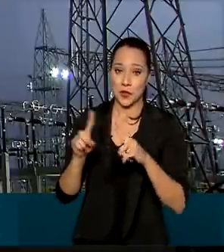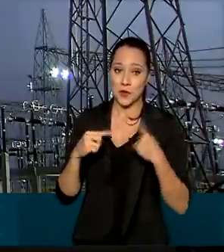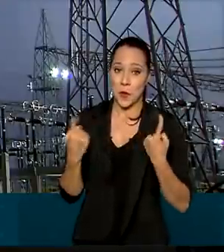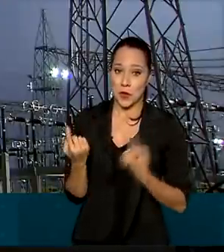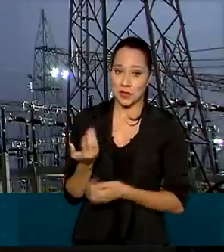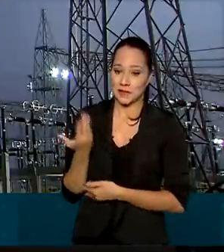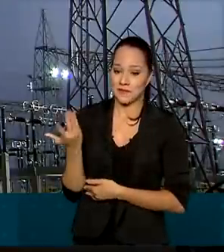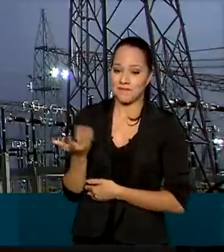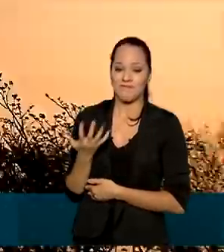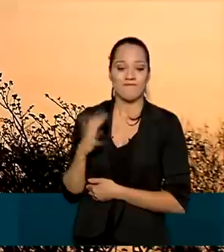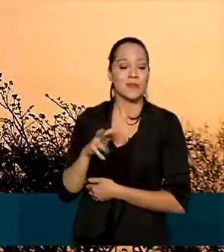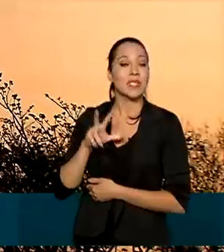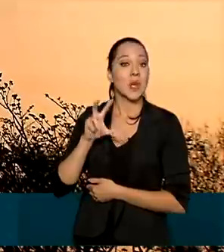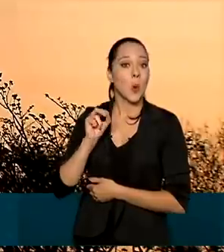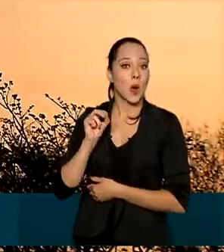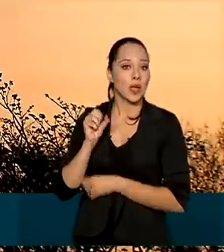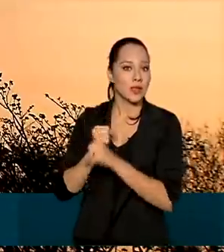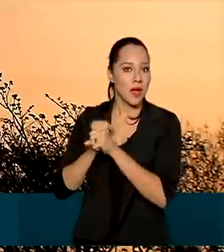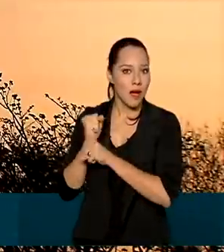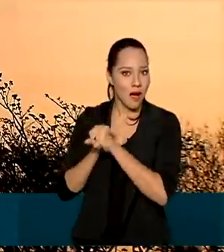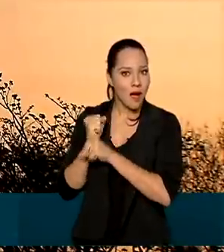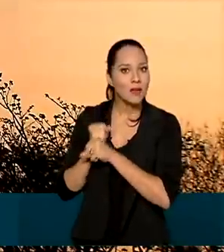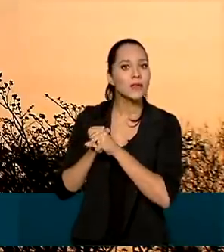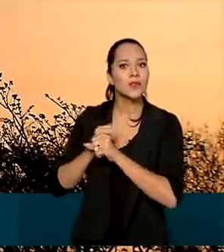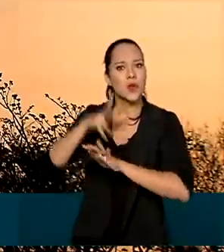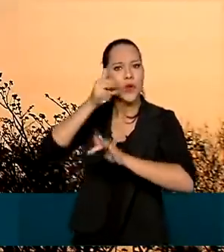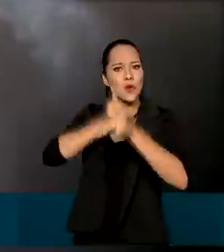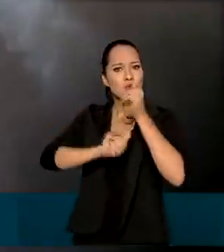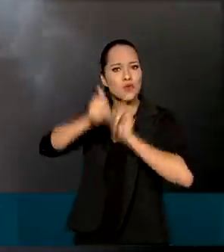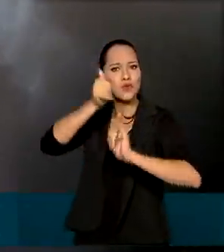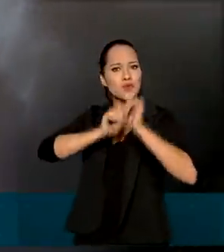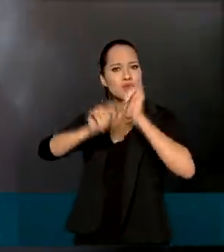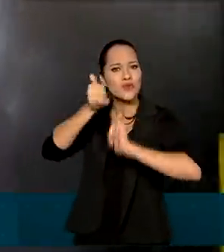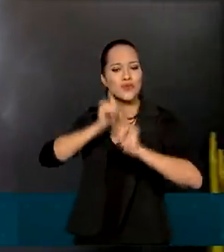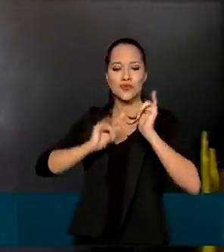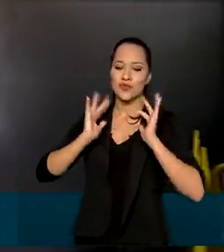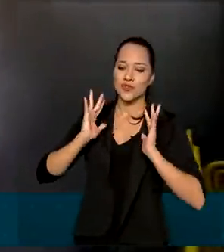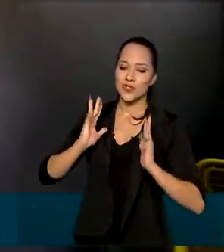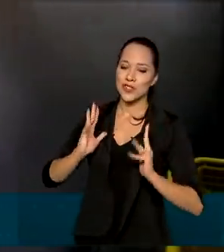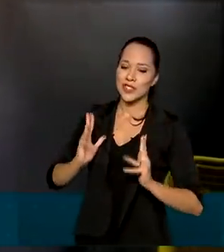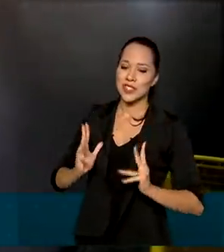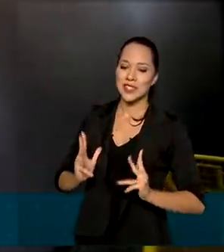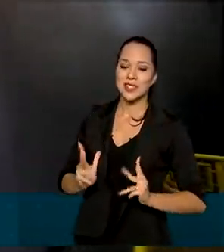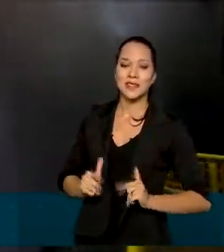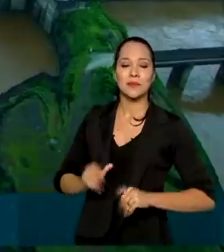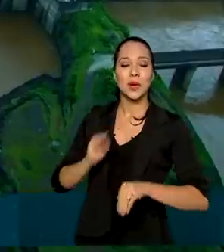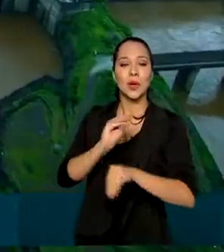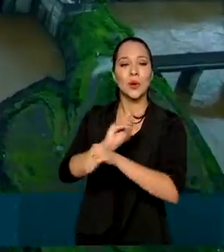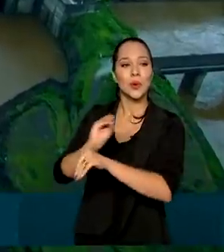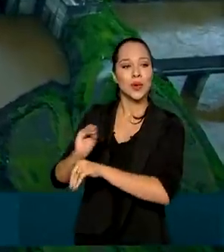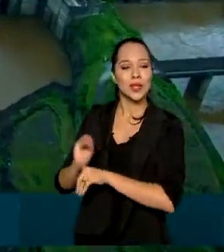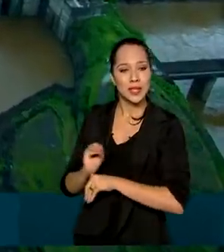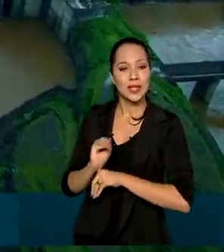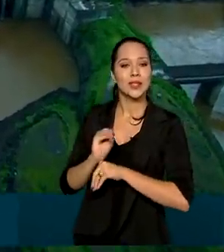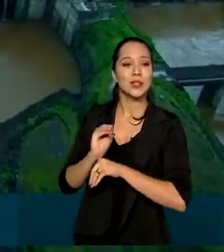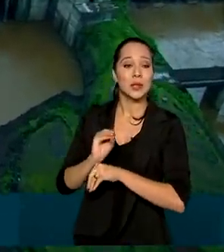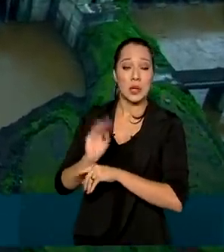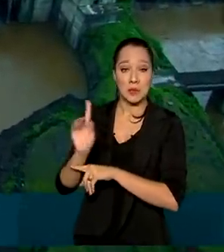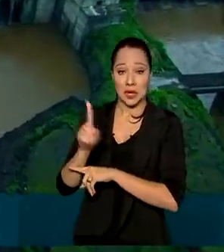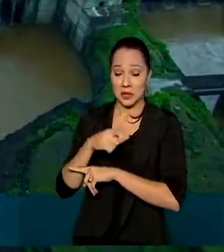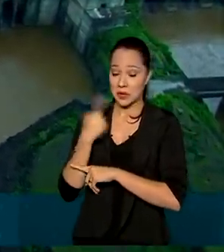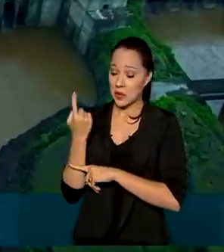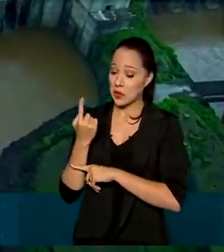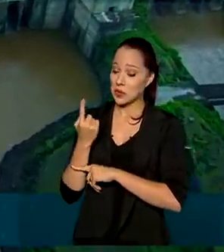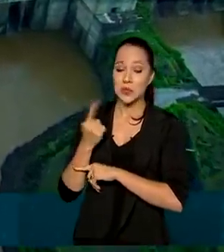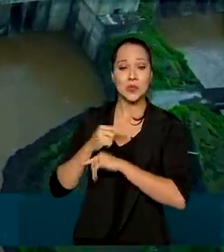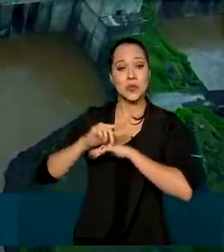quase 50 anos, produzindo energia limpa, cuidando para que o nosso lago